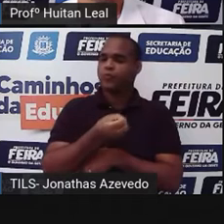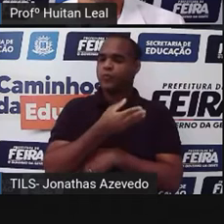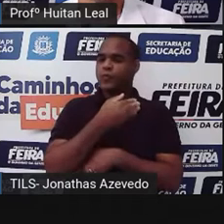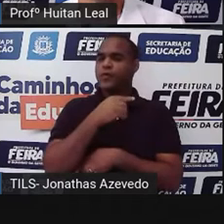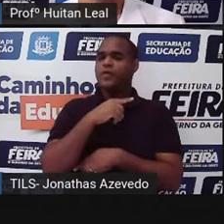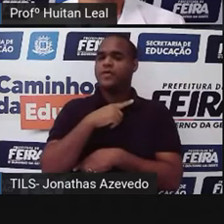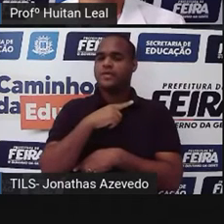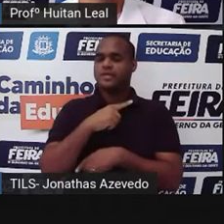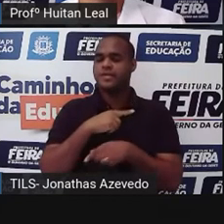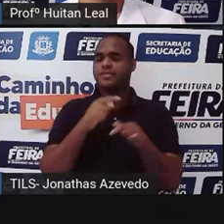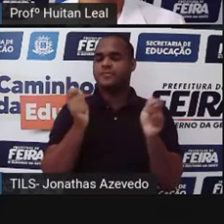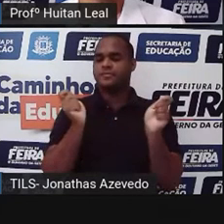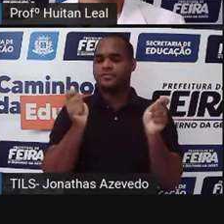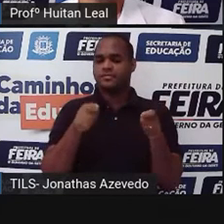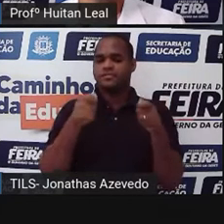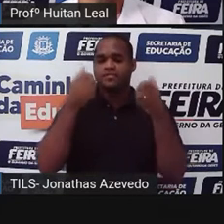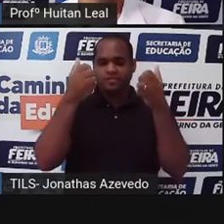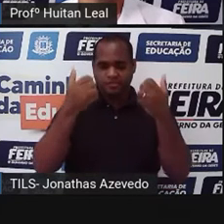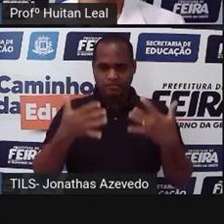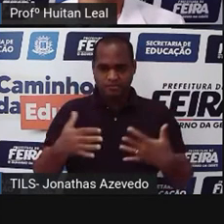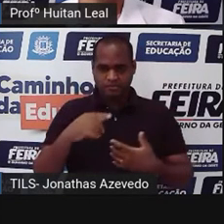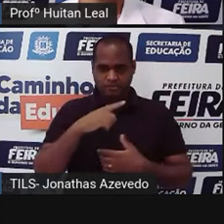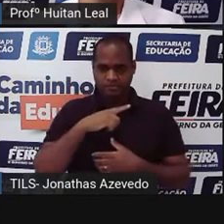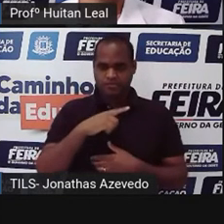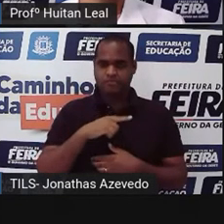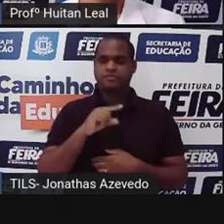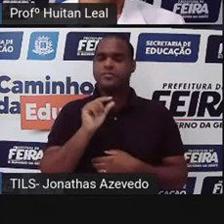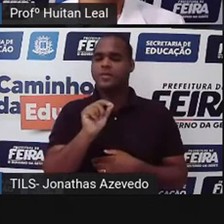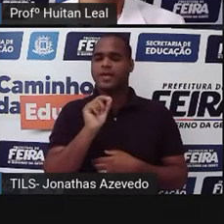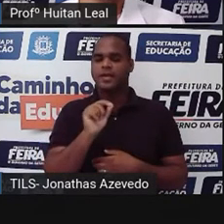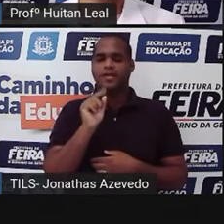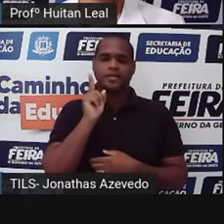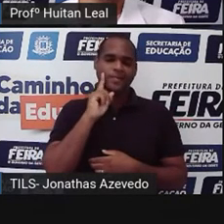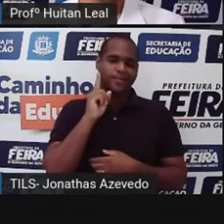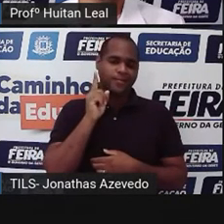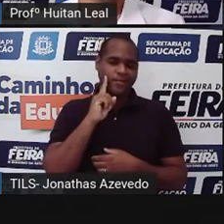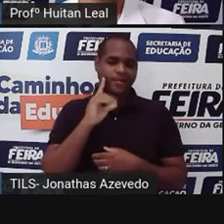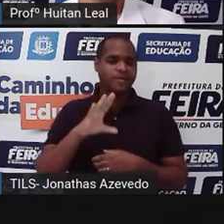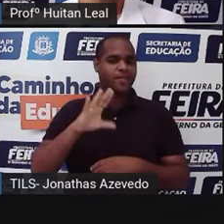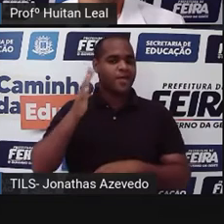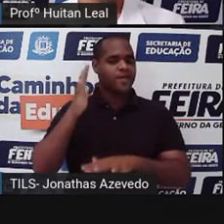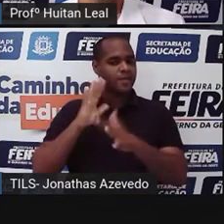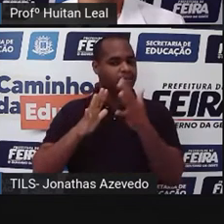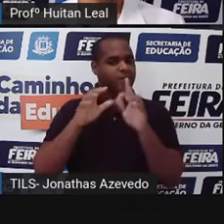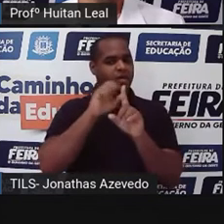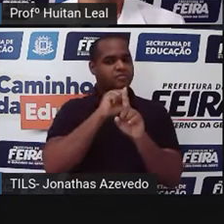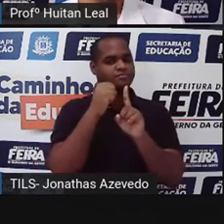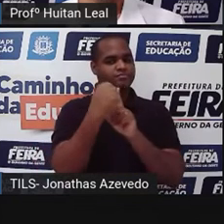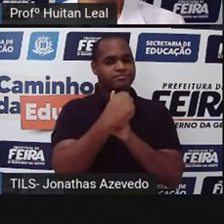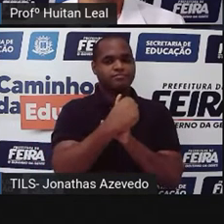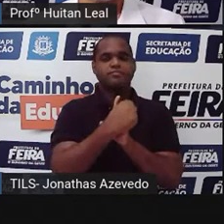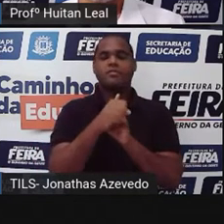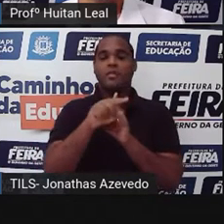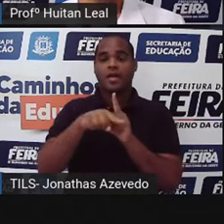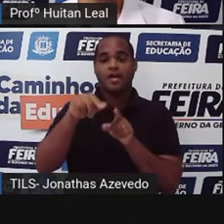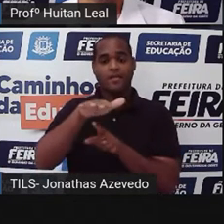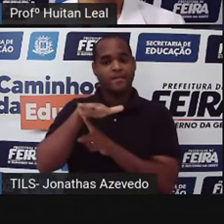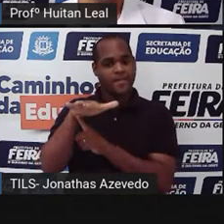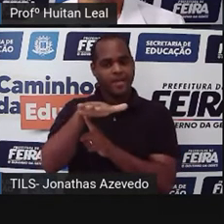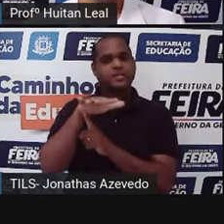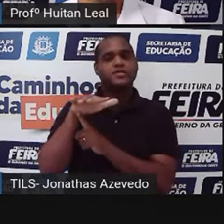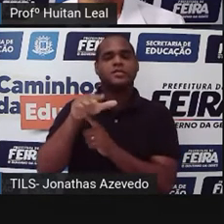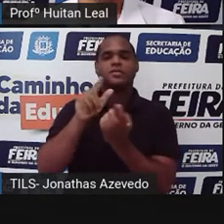não é? Para nos pôr a par do dia a dia do que acontece na nossa sociedade. Então, base do jornalismo, a